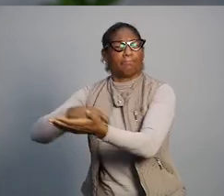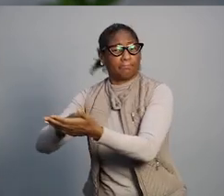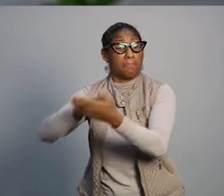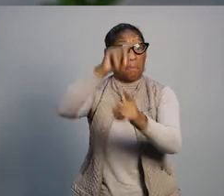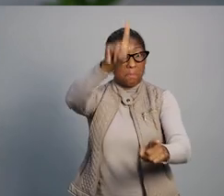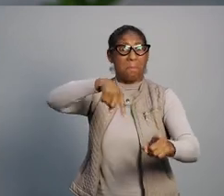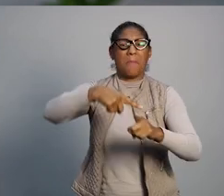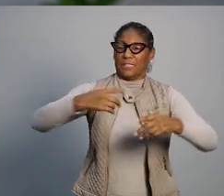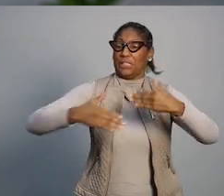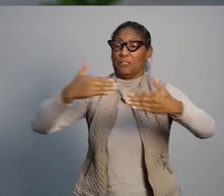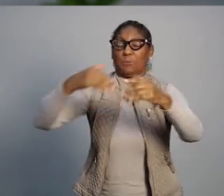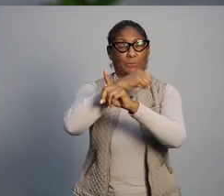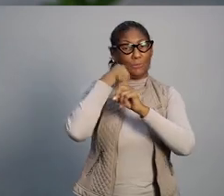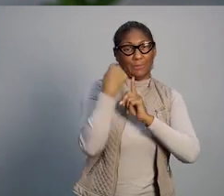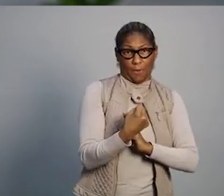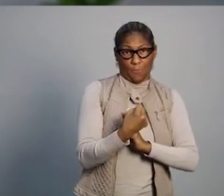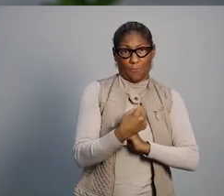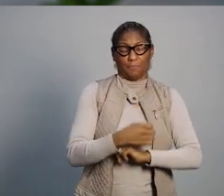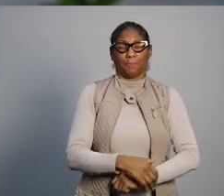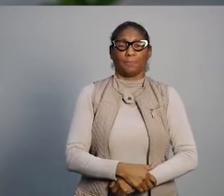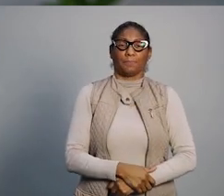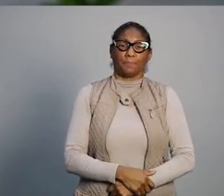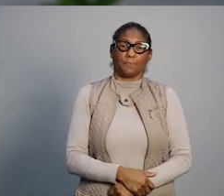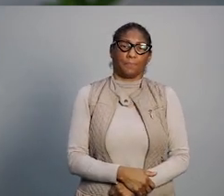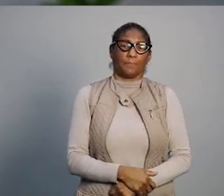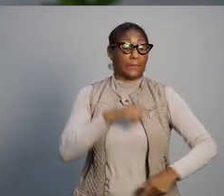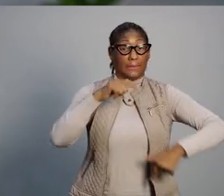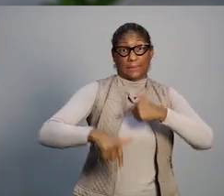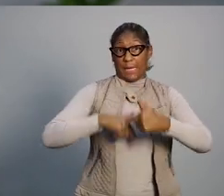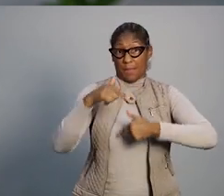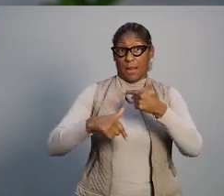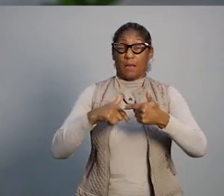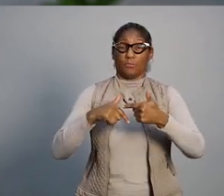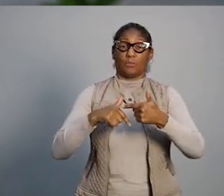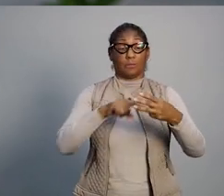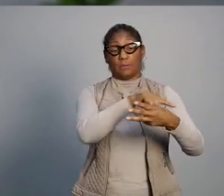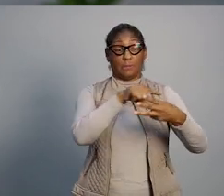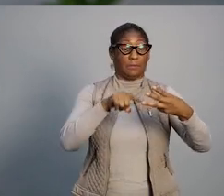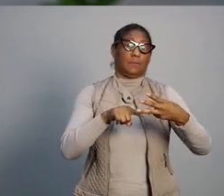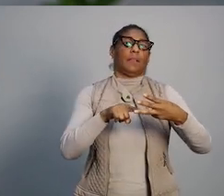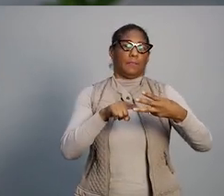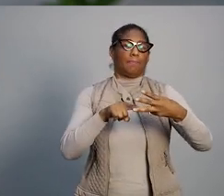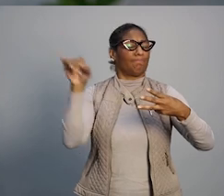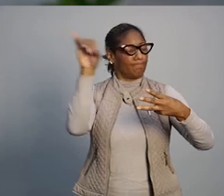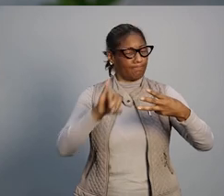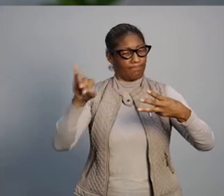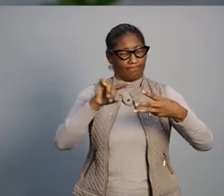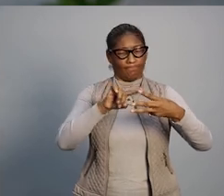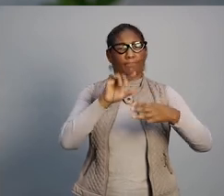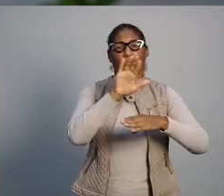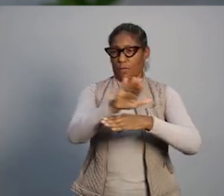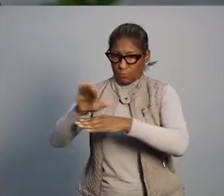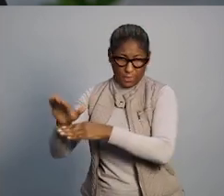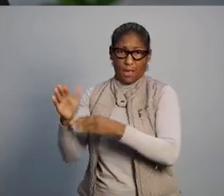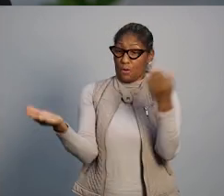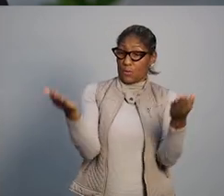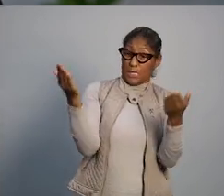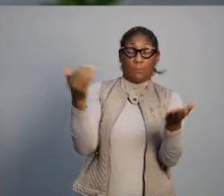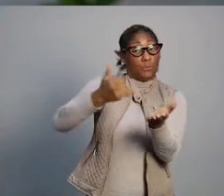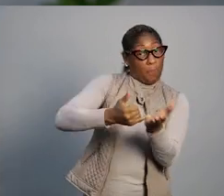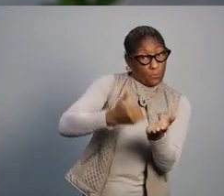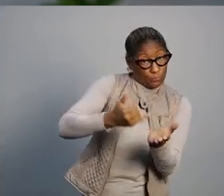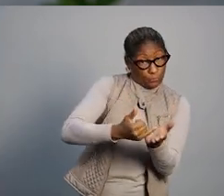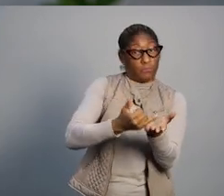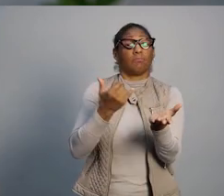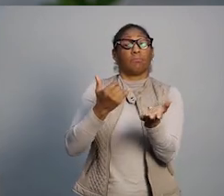competitividade, geração de investimentos e mais desenvolvimento social. Trabalhamos a partir de três